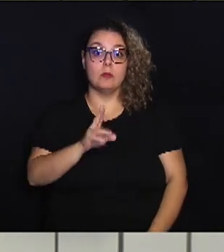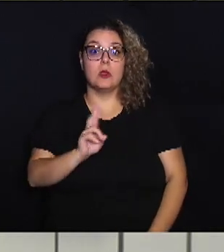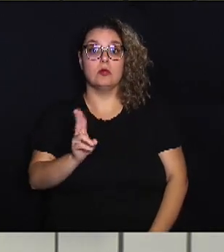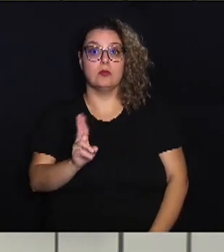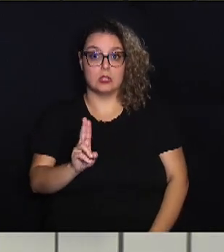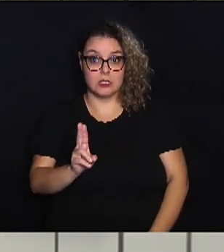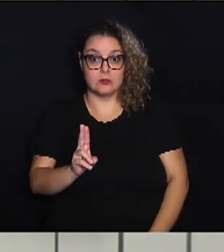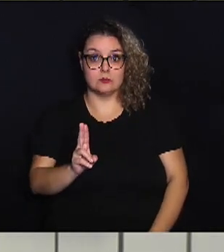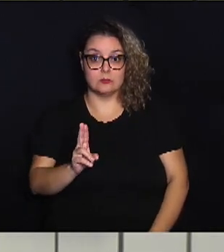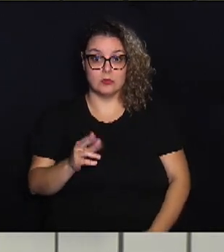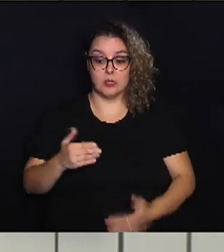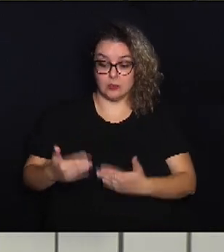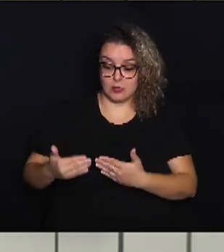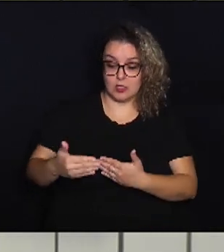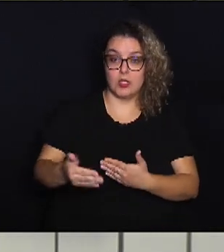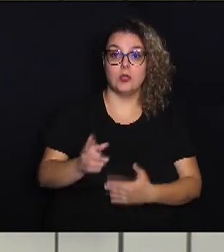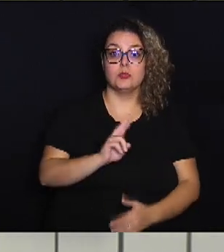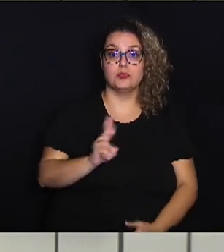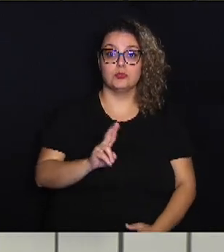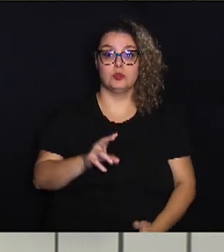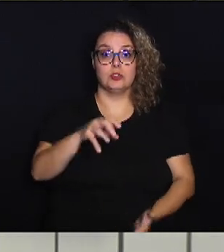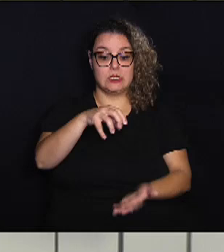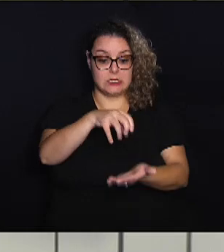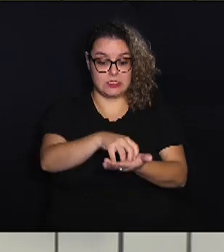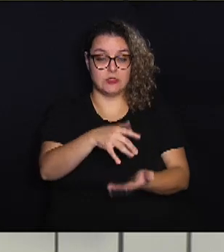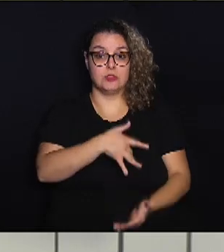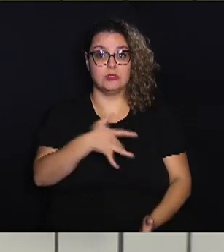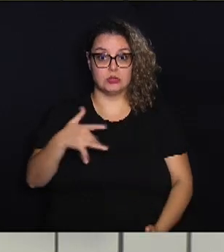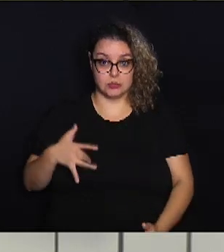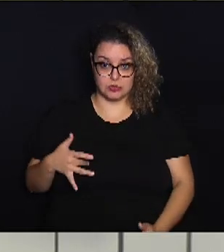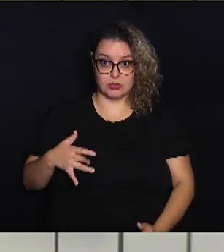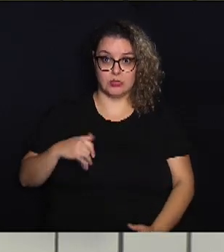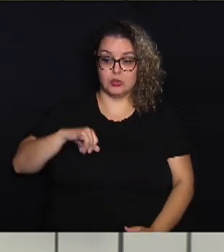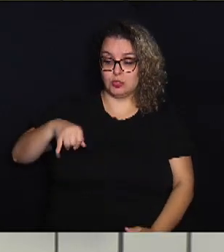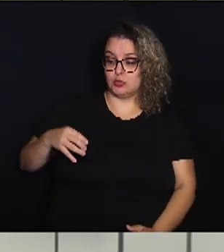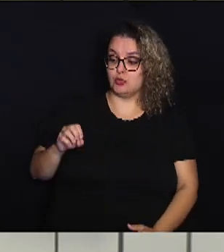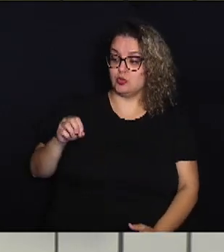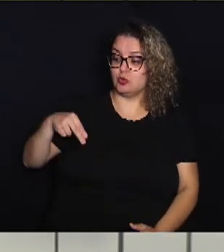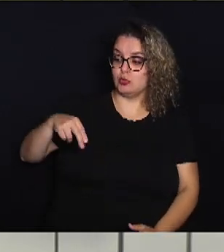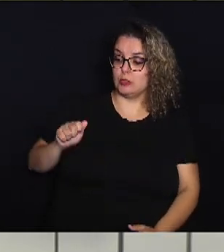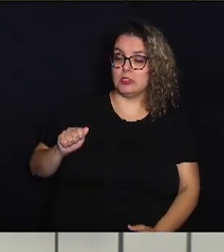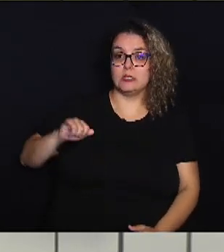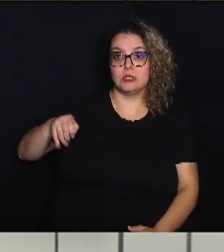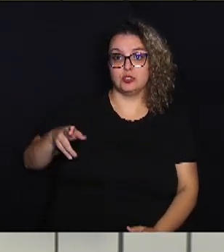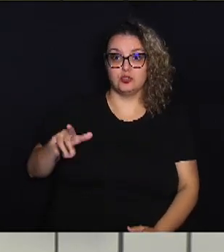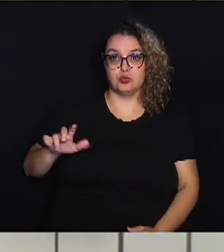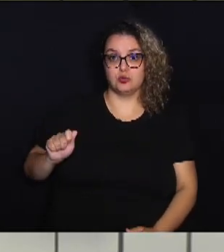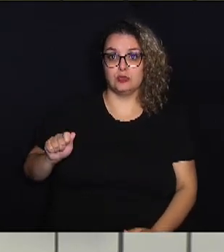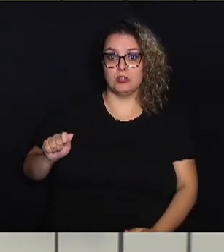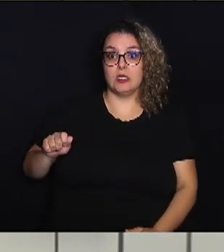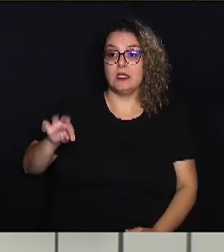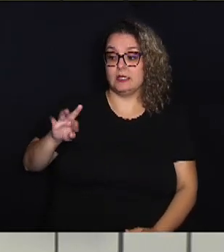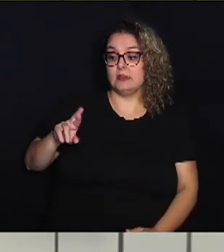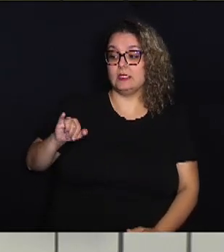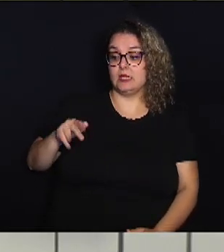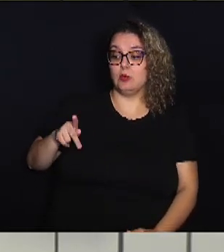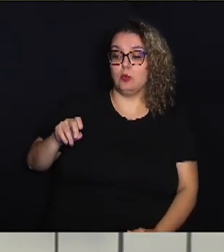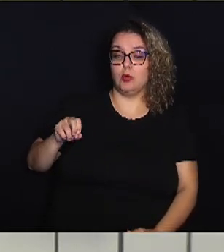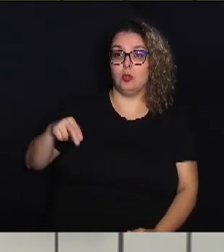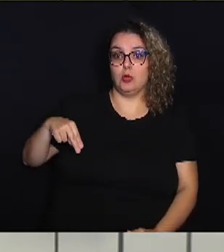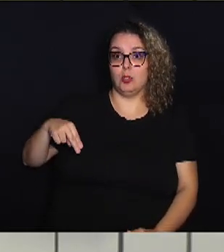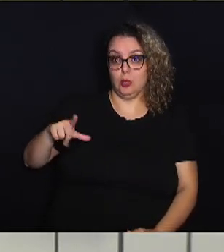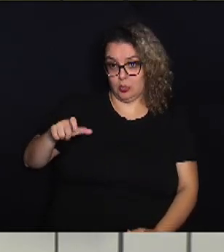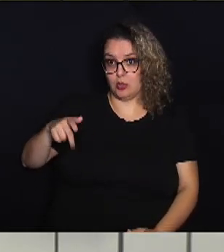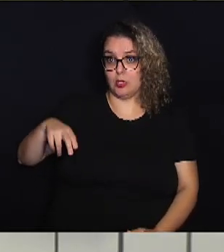e passa a se chamar Centro de Saúde Joana Júlia de Rezende Tripolone, em homenagem